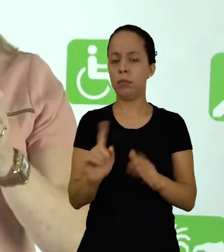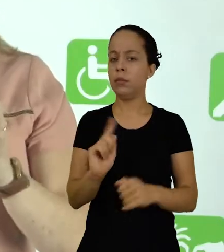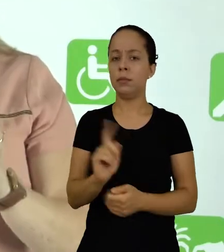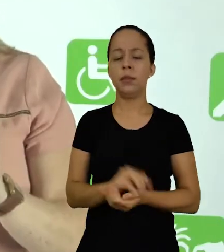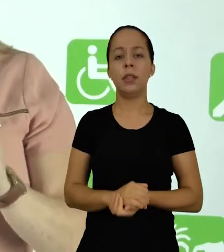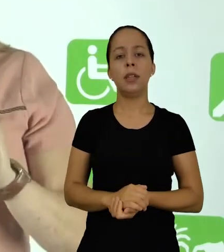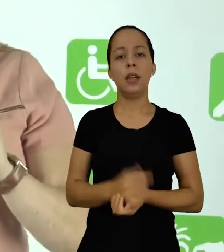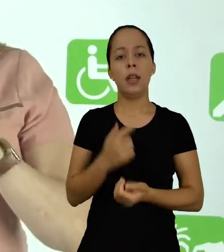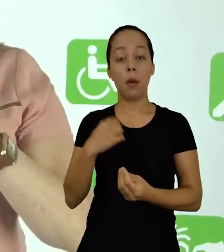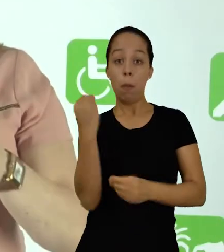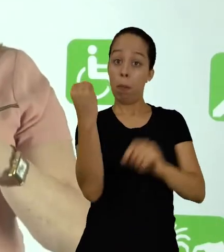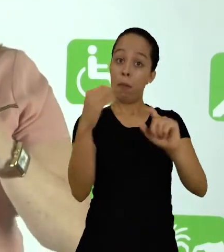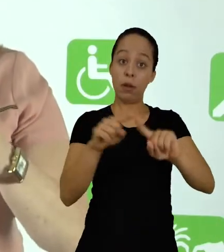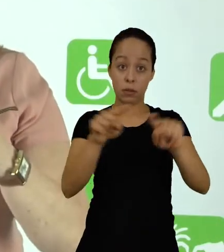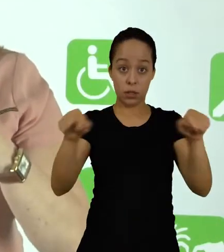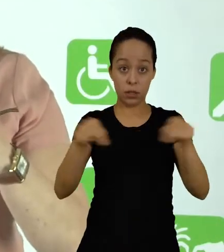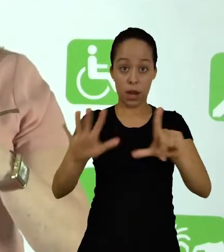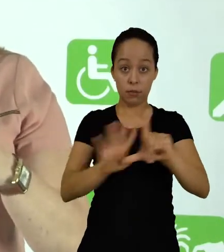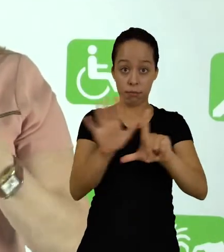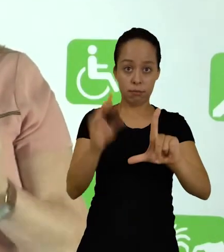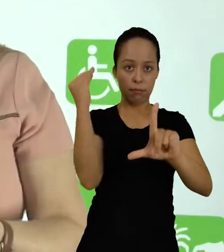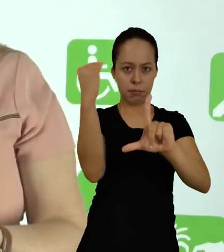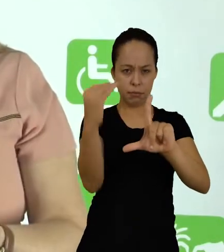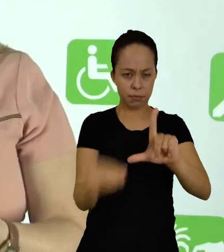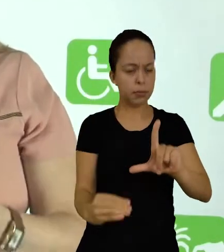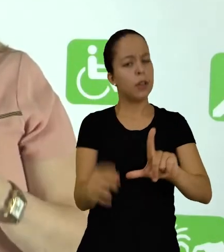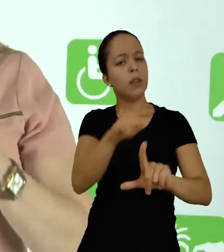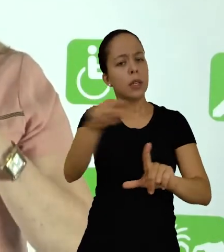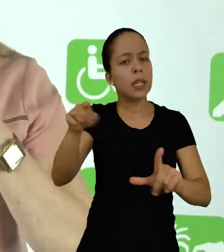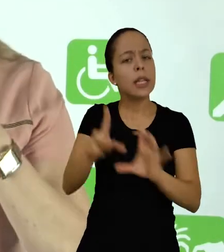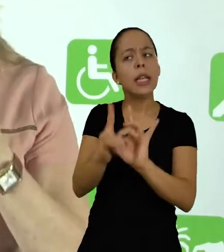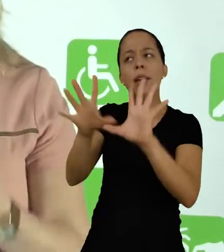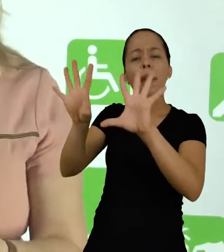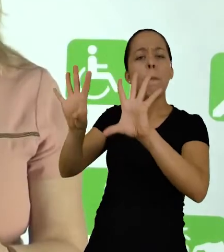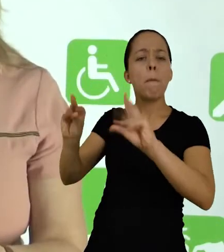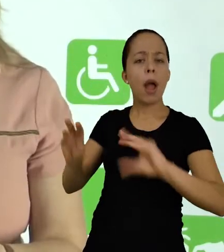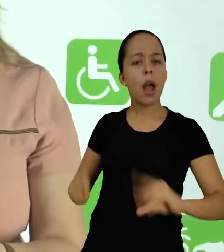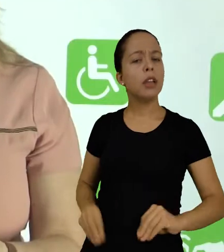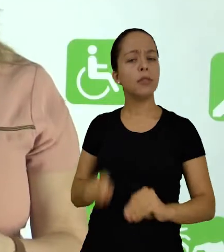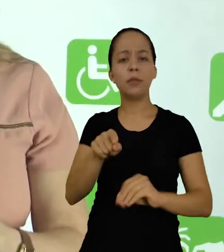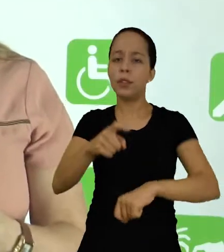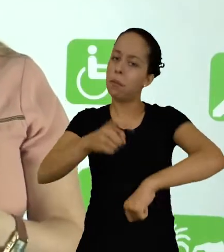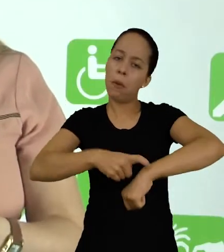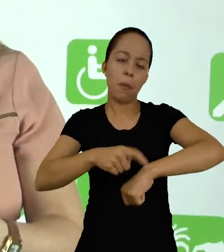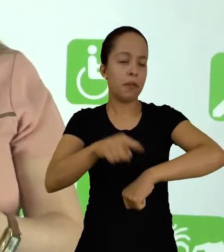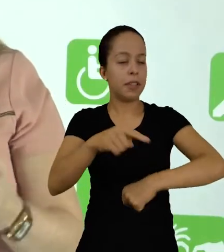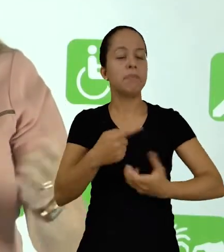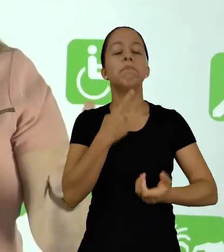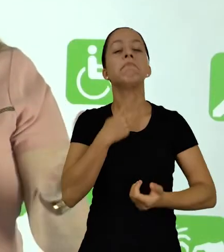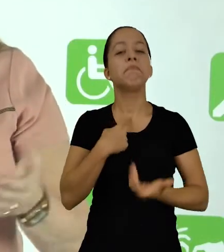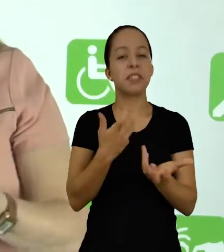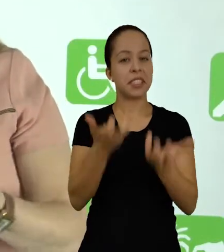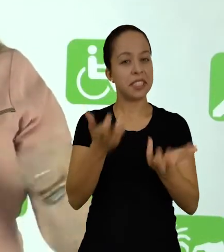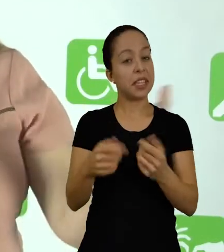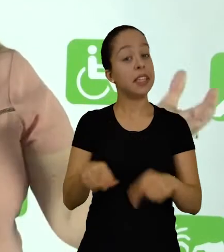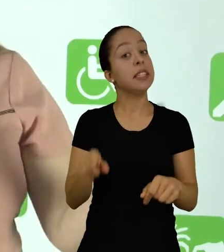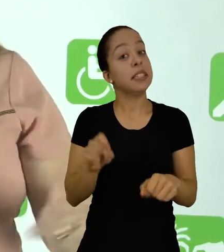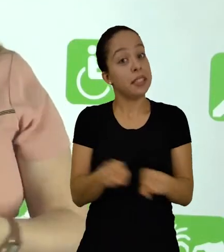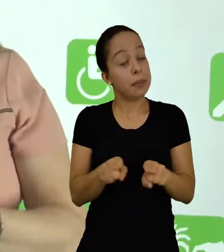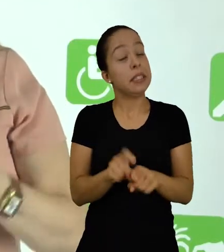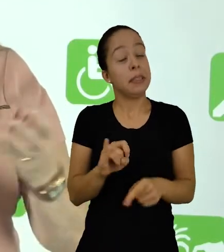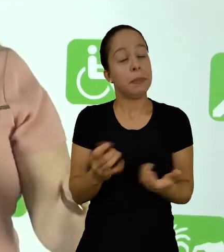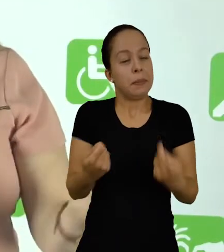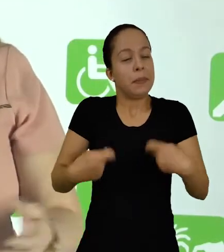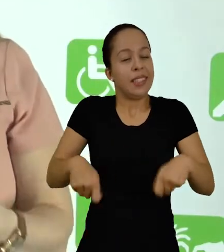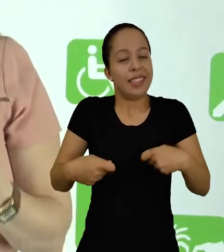vou me ater a este tópico. Vou disponibilizar o material e você fique à vontade para navegar